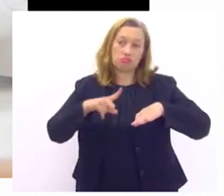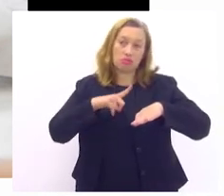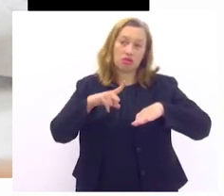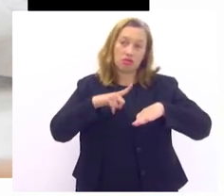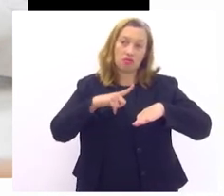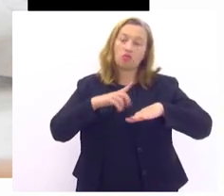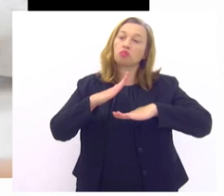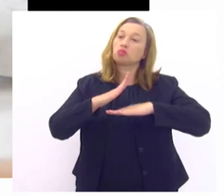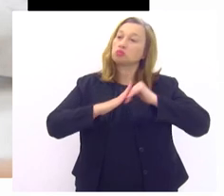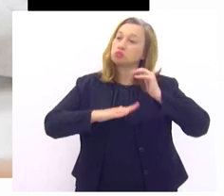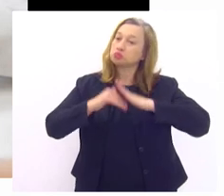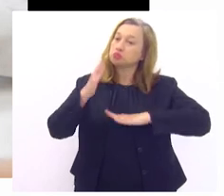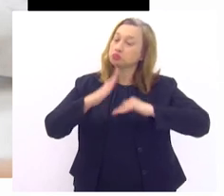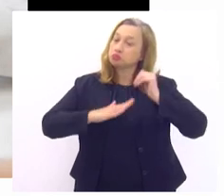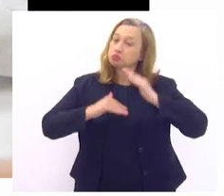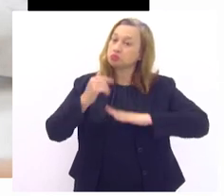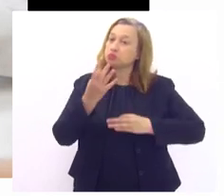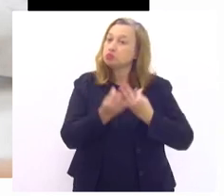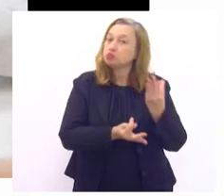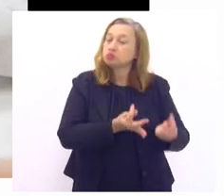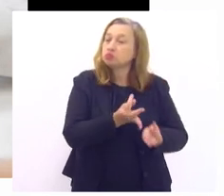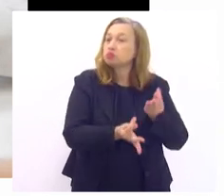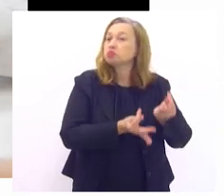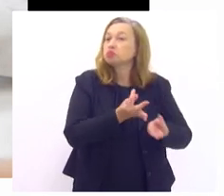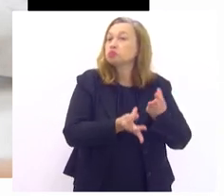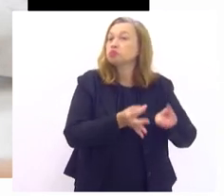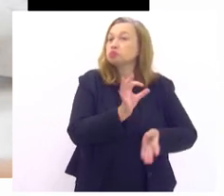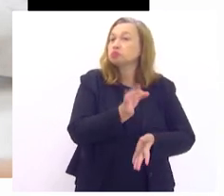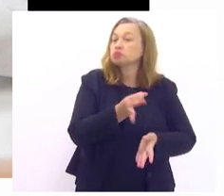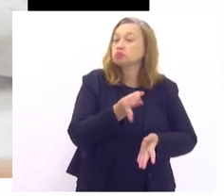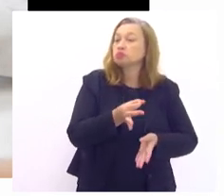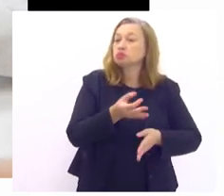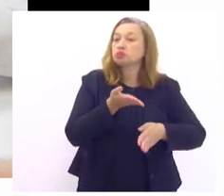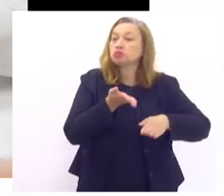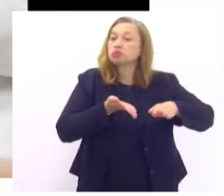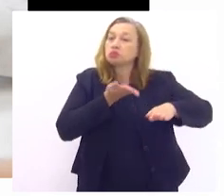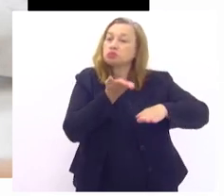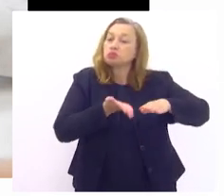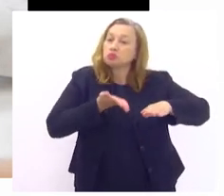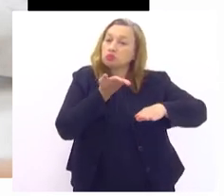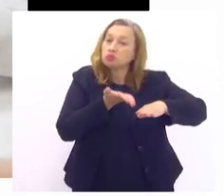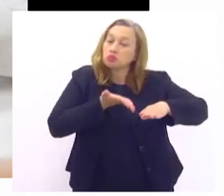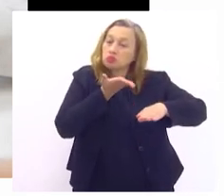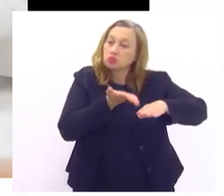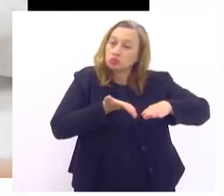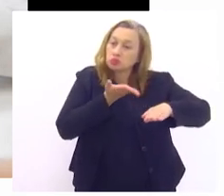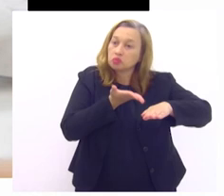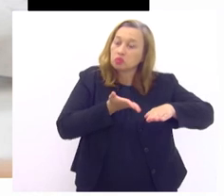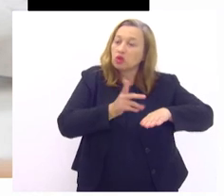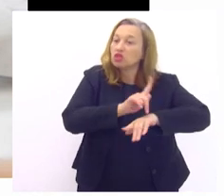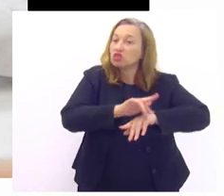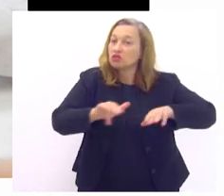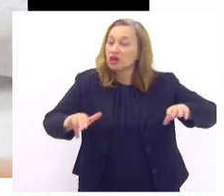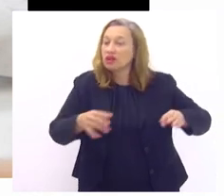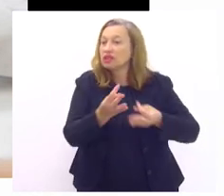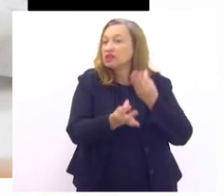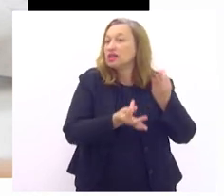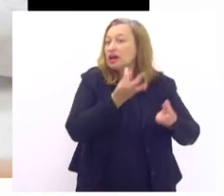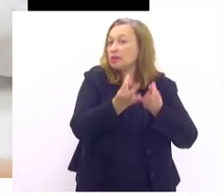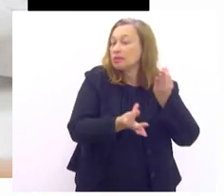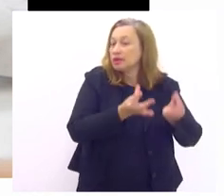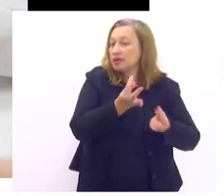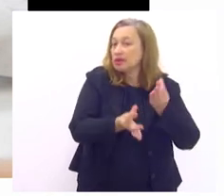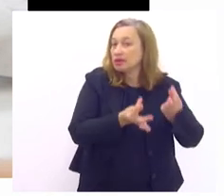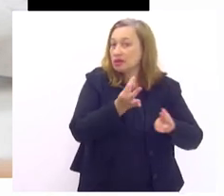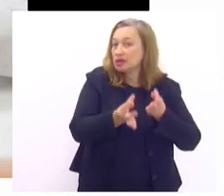profissional tem um tratamento adequado que a podologia faz né com diversas terapias adjuvantes uso